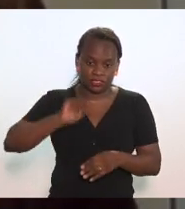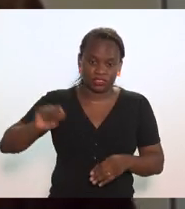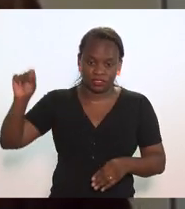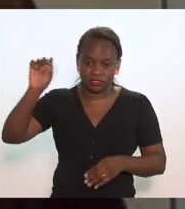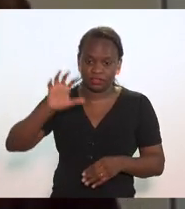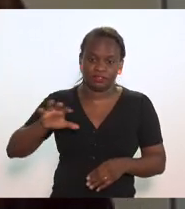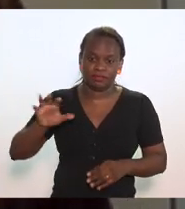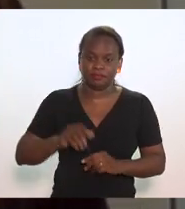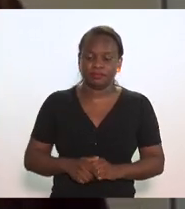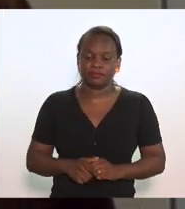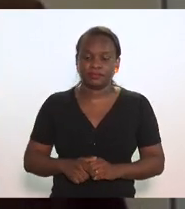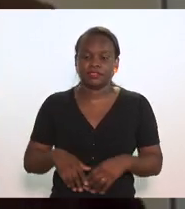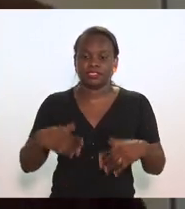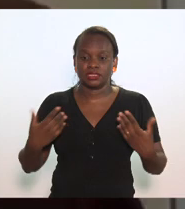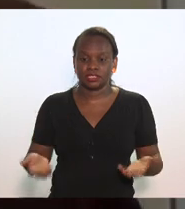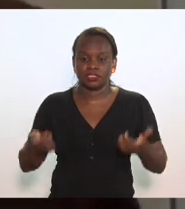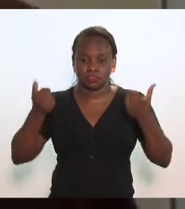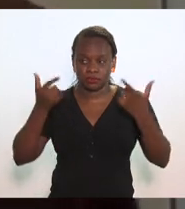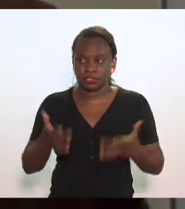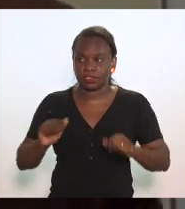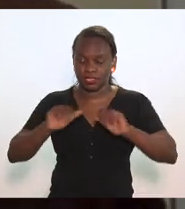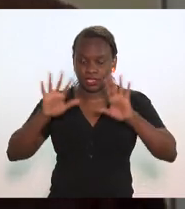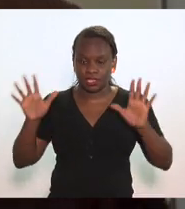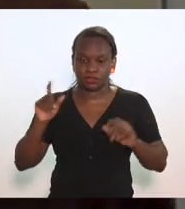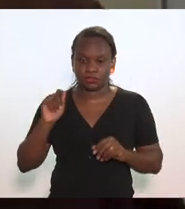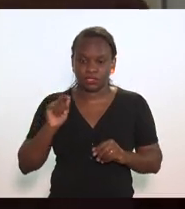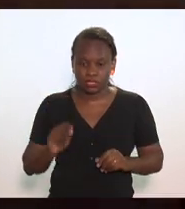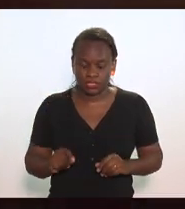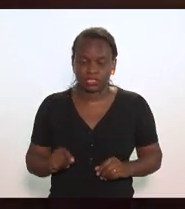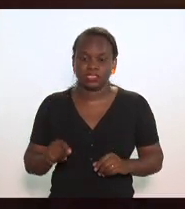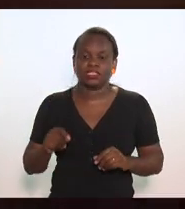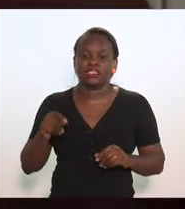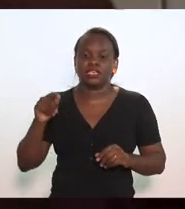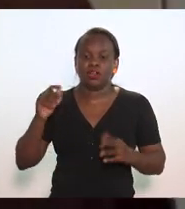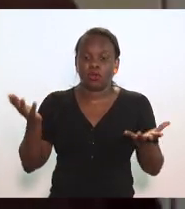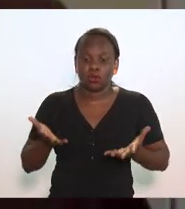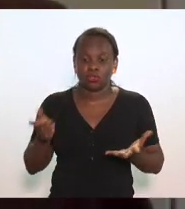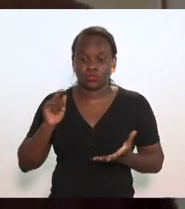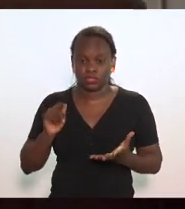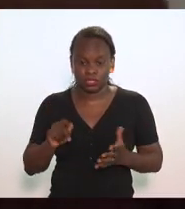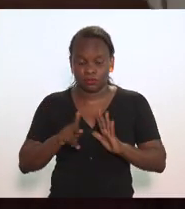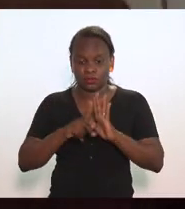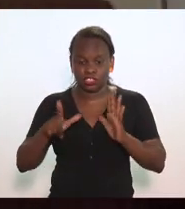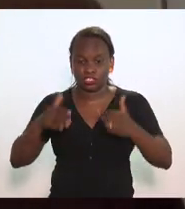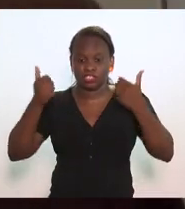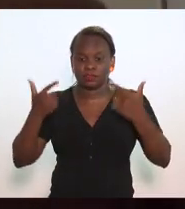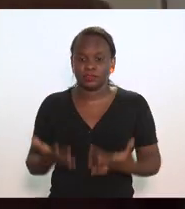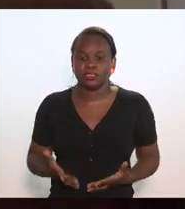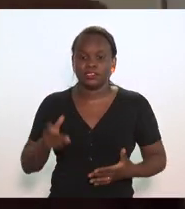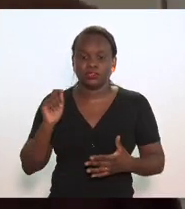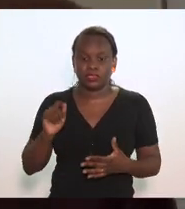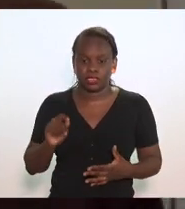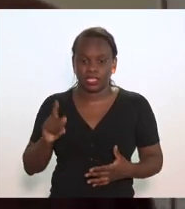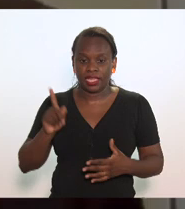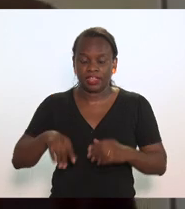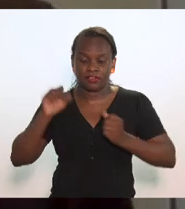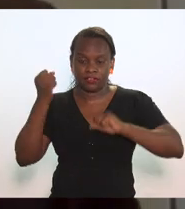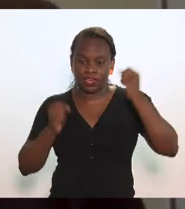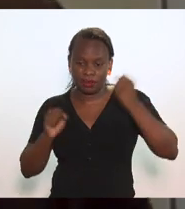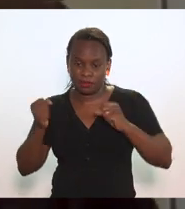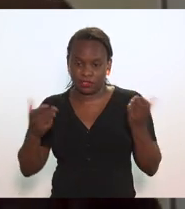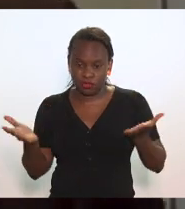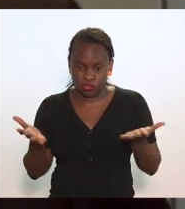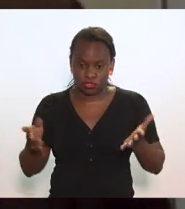estados. Então, só para ficar claro qual é a situação de hoje, o que o projeto de lei faz, a indústria do Rio